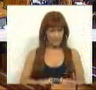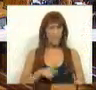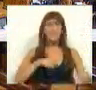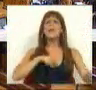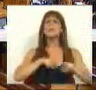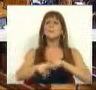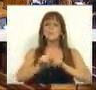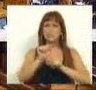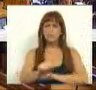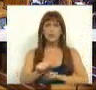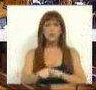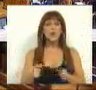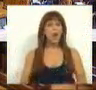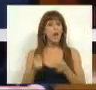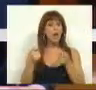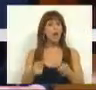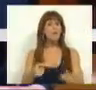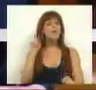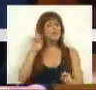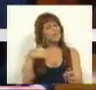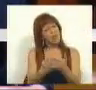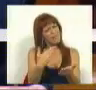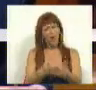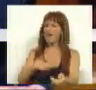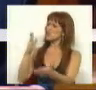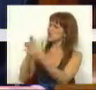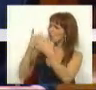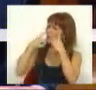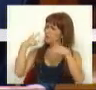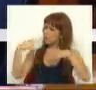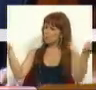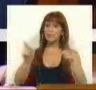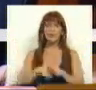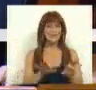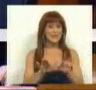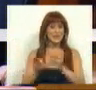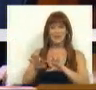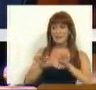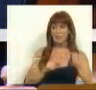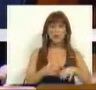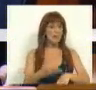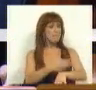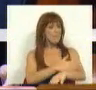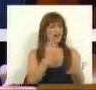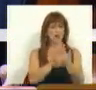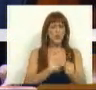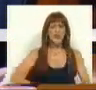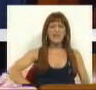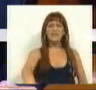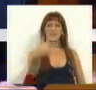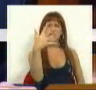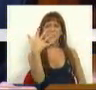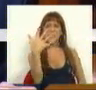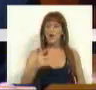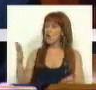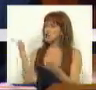políticas que apostaram na valorização da escola pública, universalização do pré-escolar aos 5 anos,